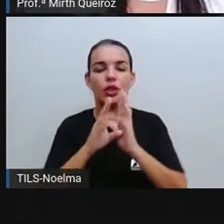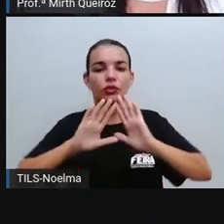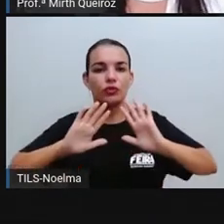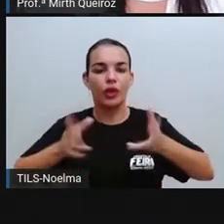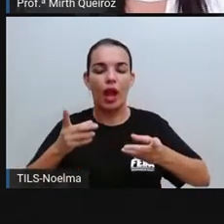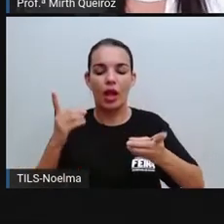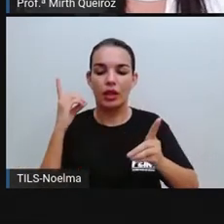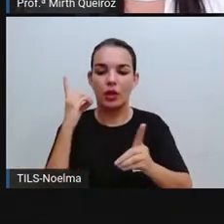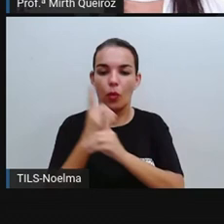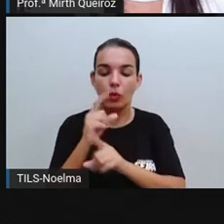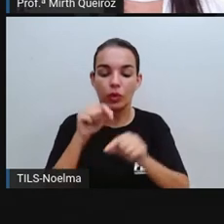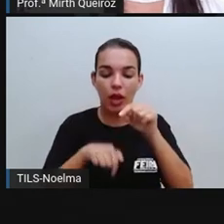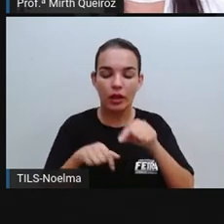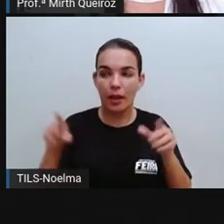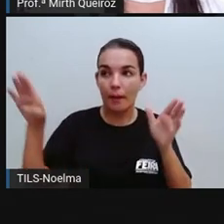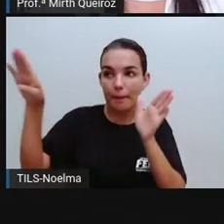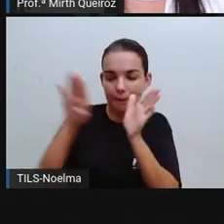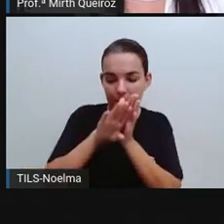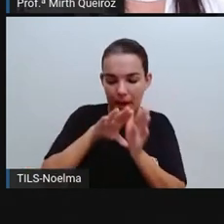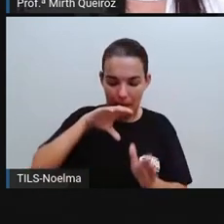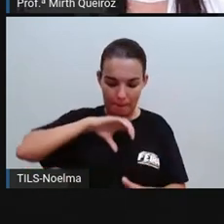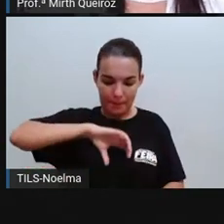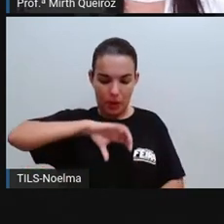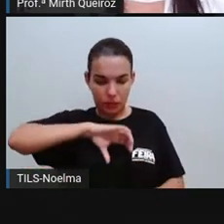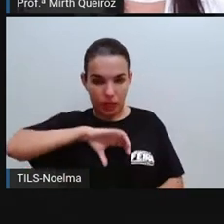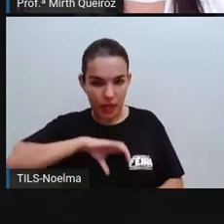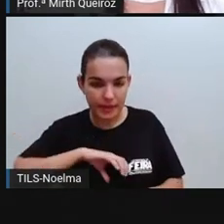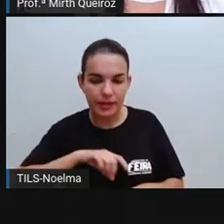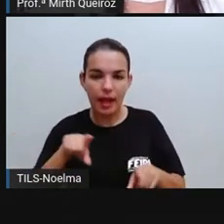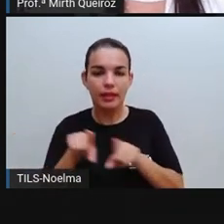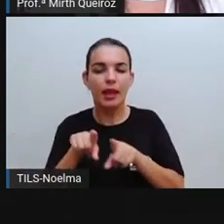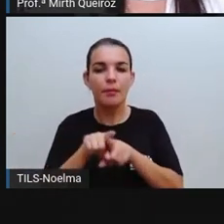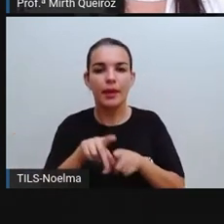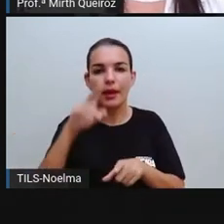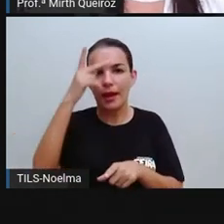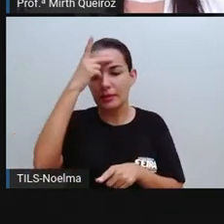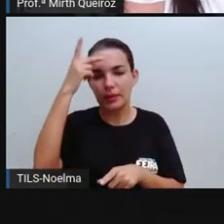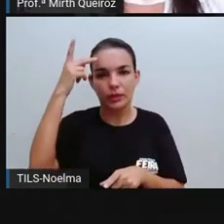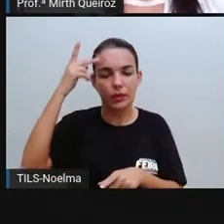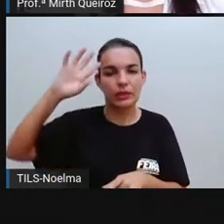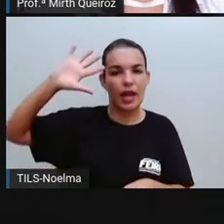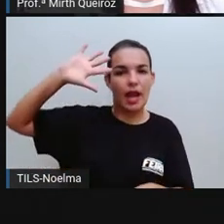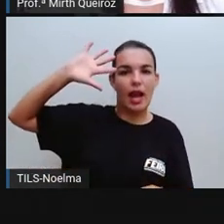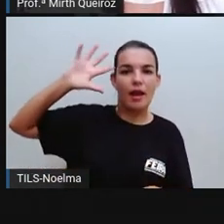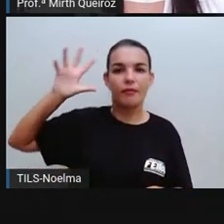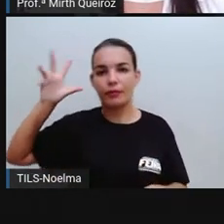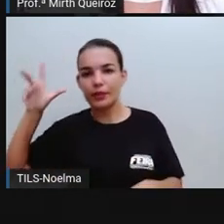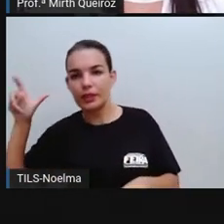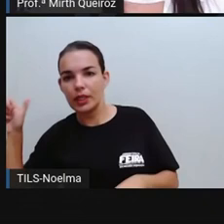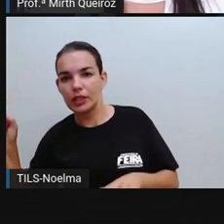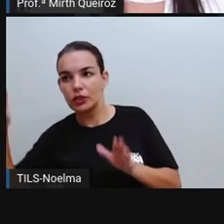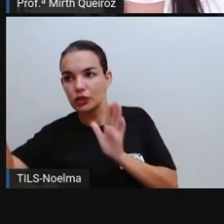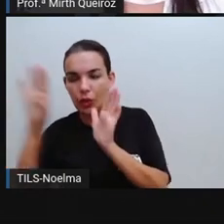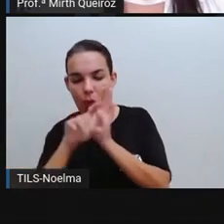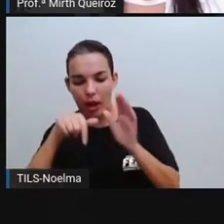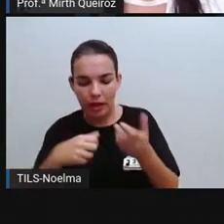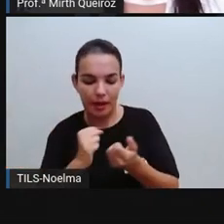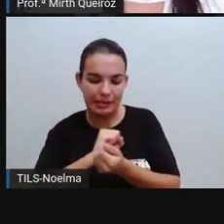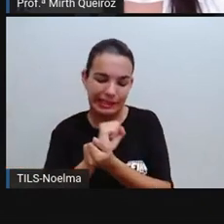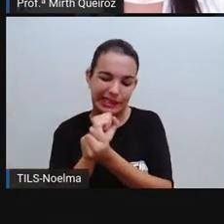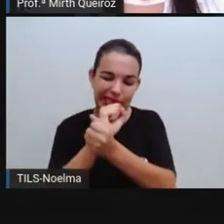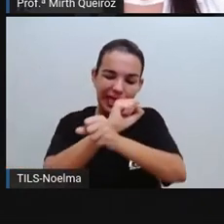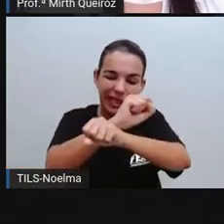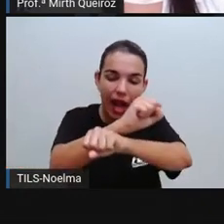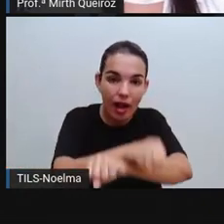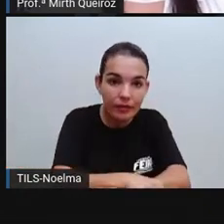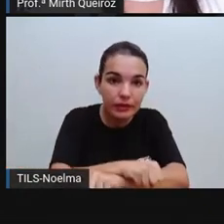portugueses com terras brasileiras, os africanos que vieram para ser escravizados no Brasil, no período ainda do